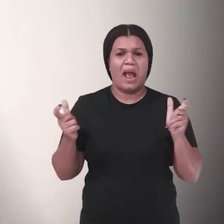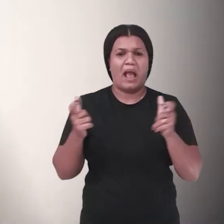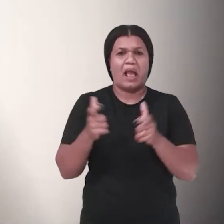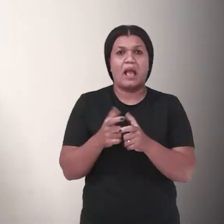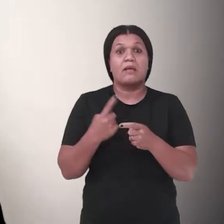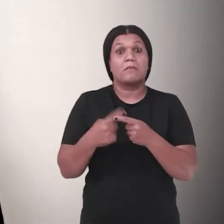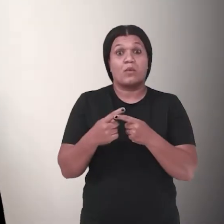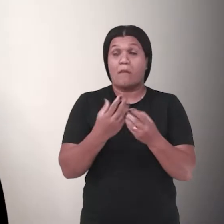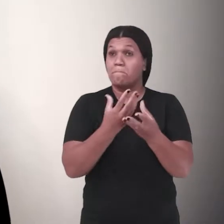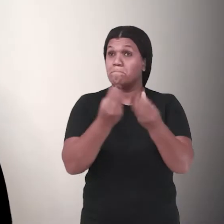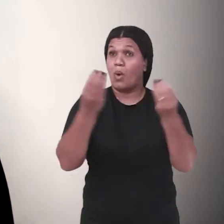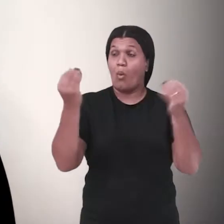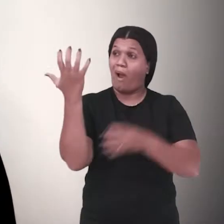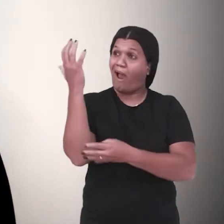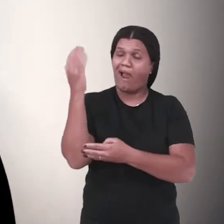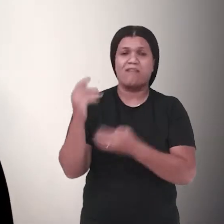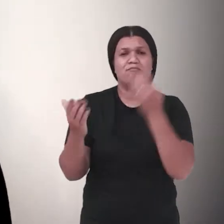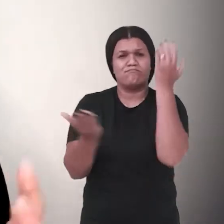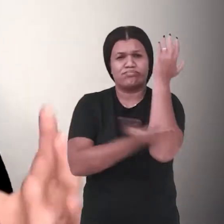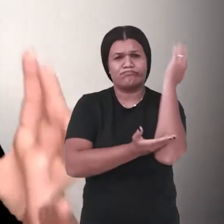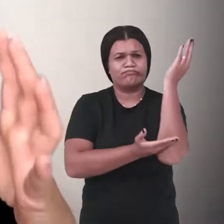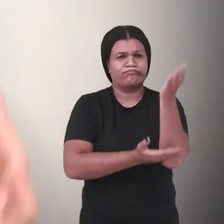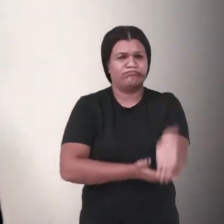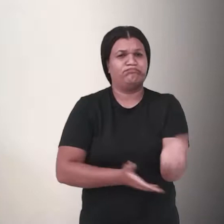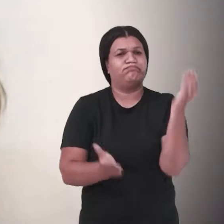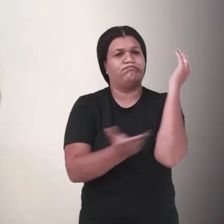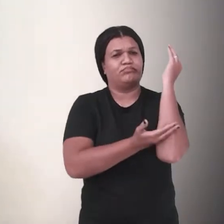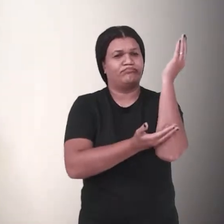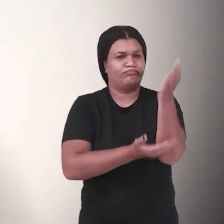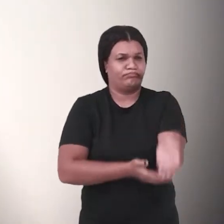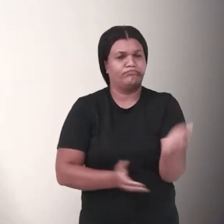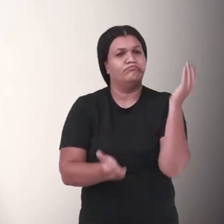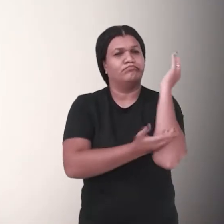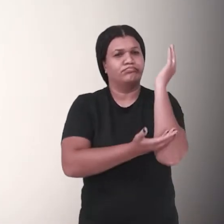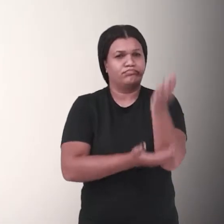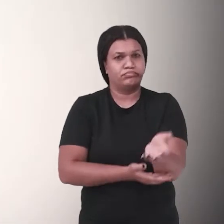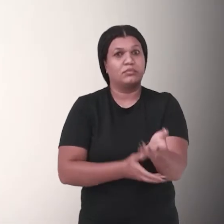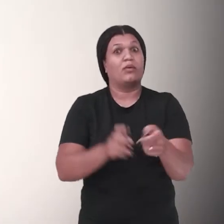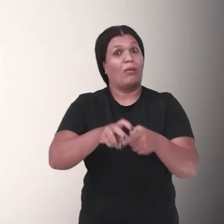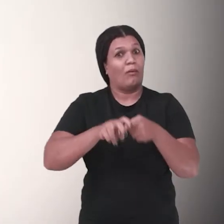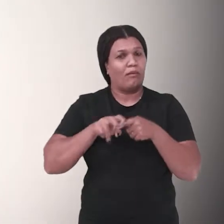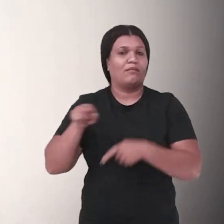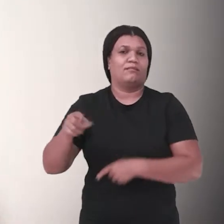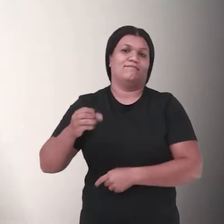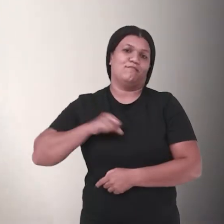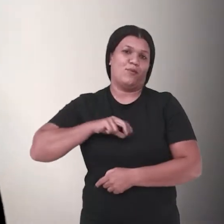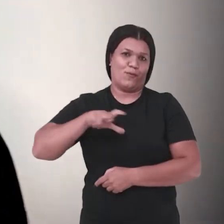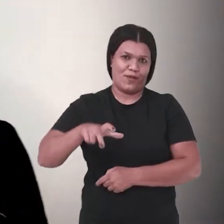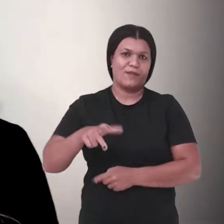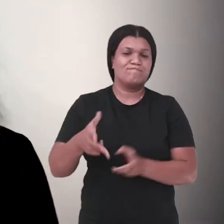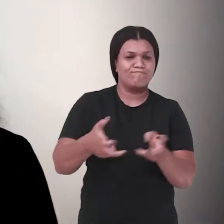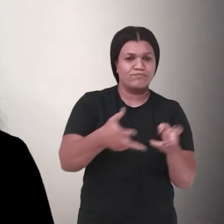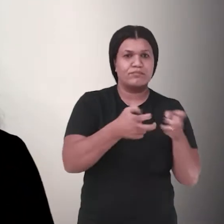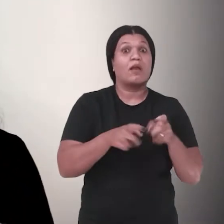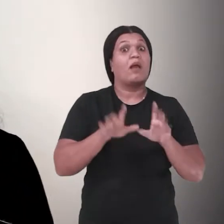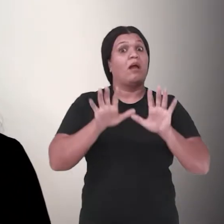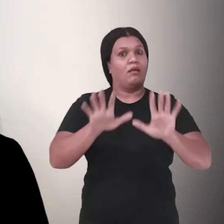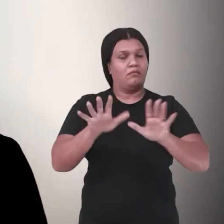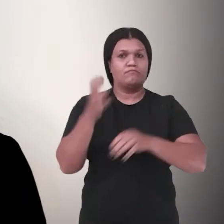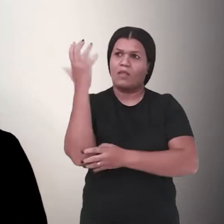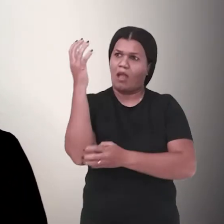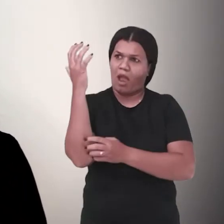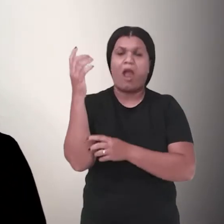extinta, já que milhões de árvores foram derrubadas pelos portugueses. E olha só, o pau